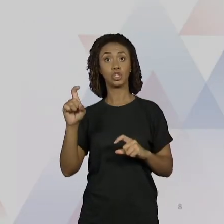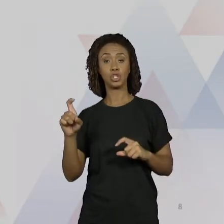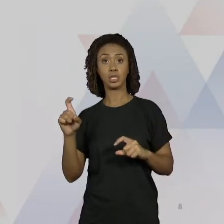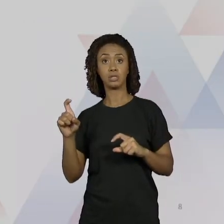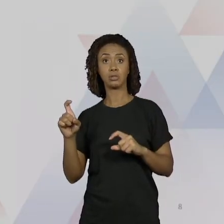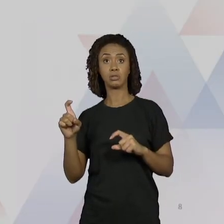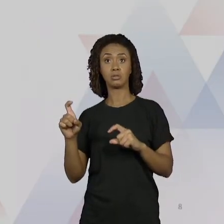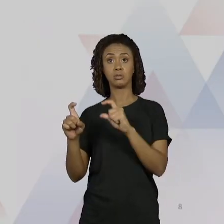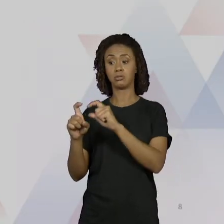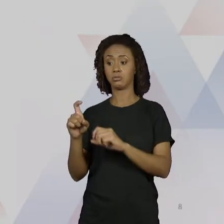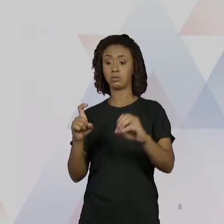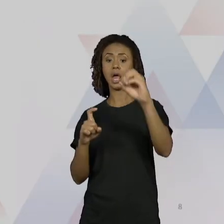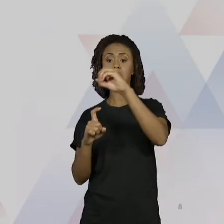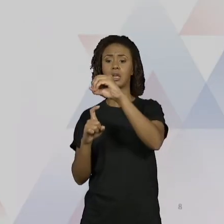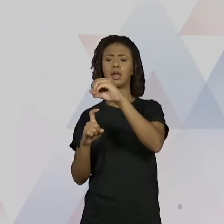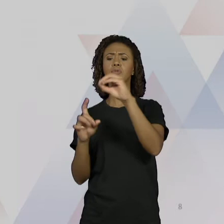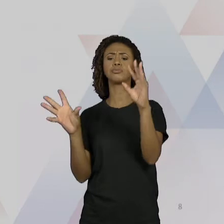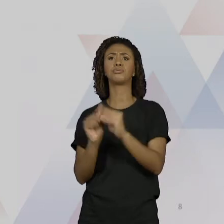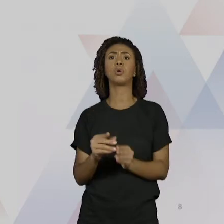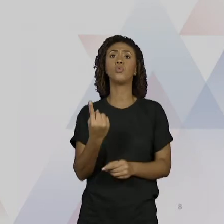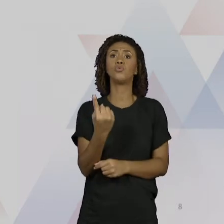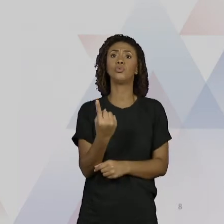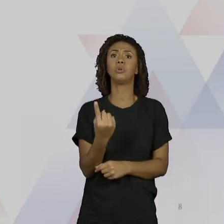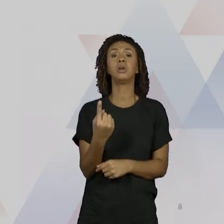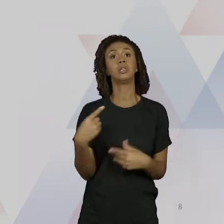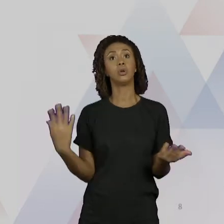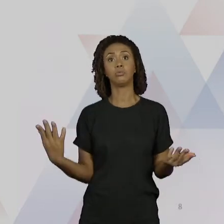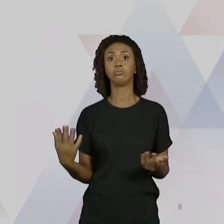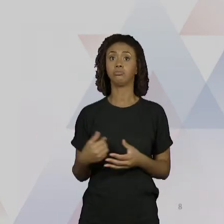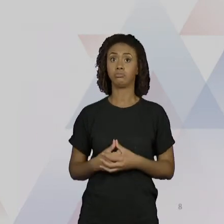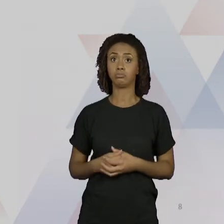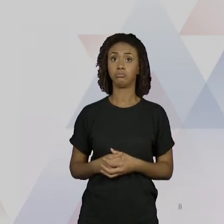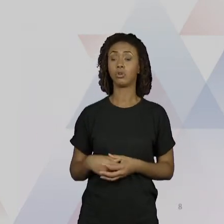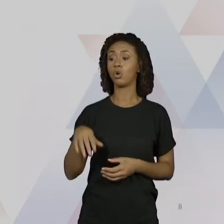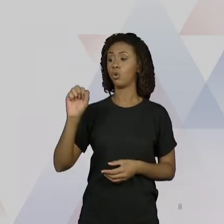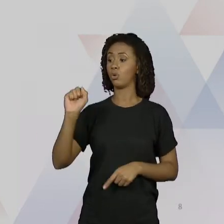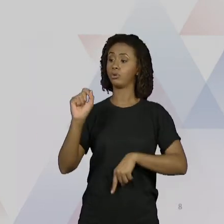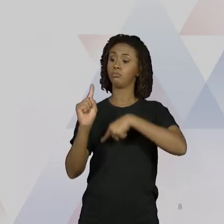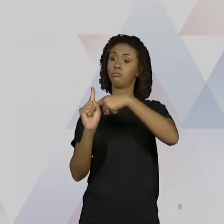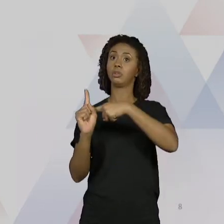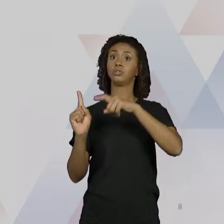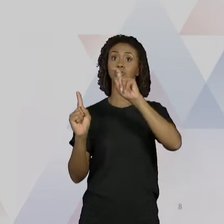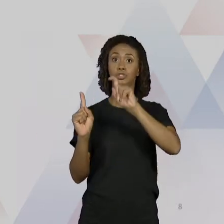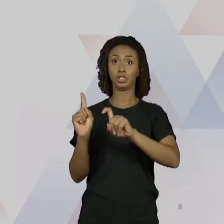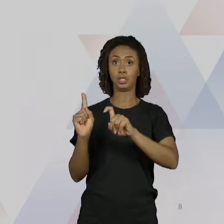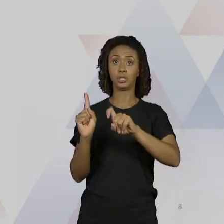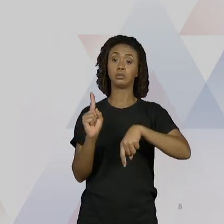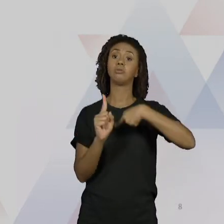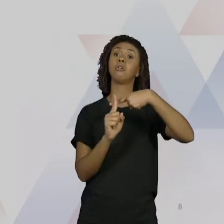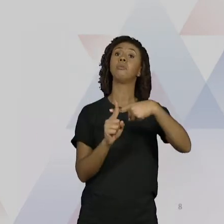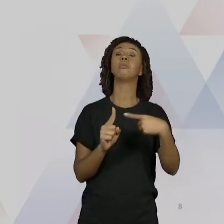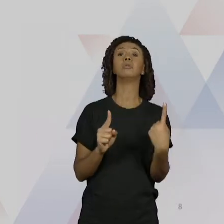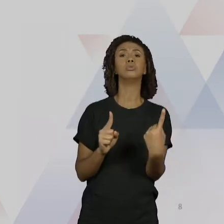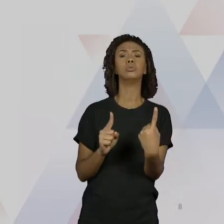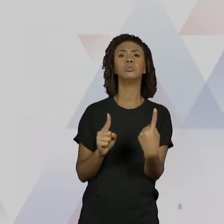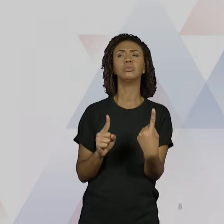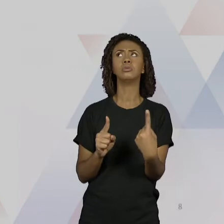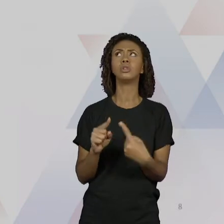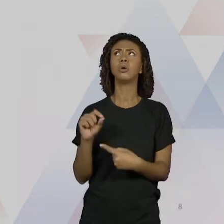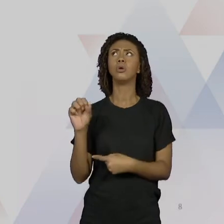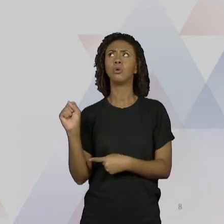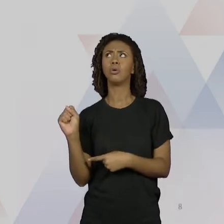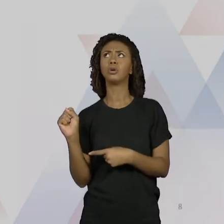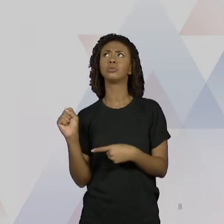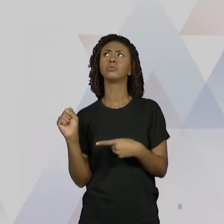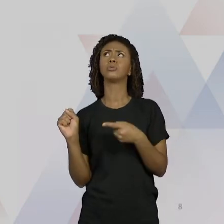Tá certo? Então eu tenho a equação aqui. 8 mais x mais 1. Ou seja, 8 é igual